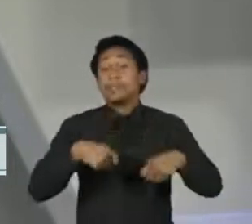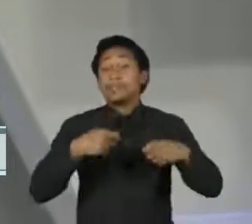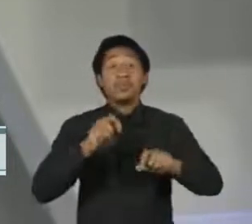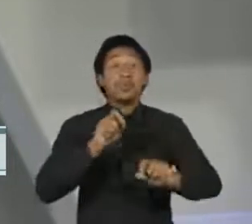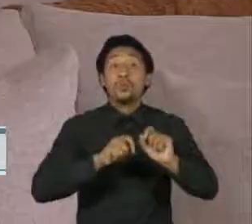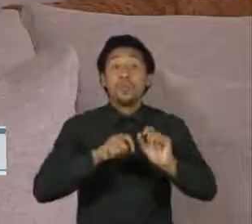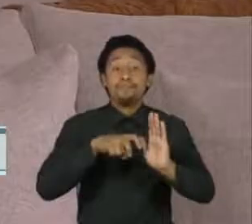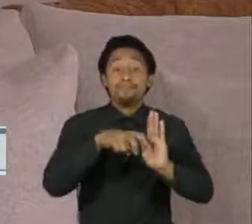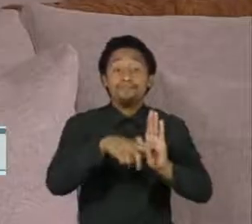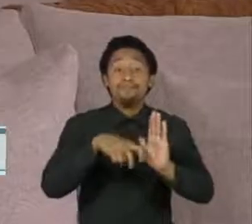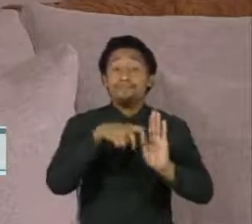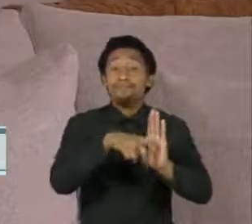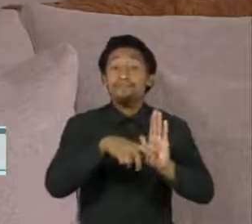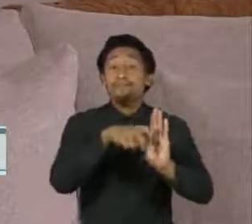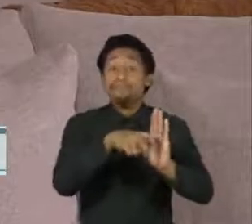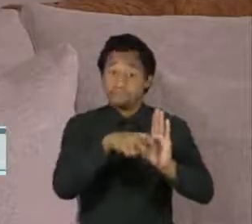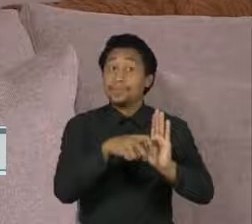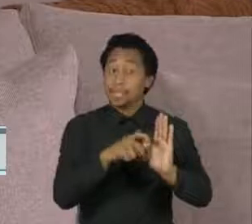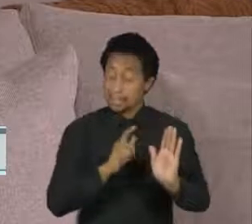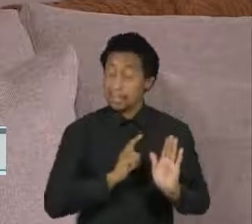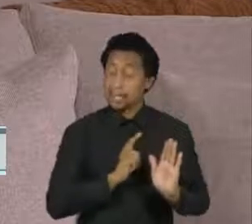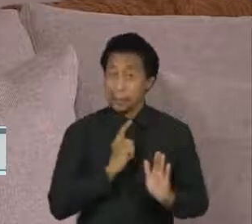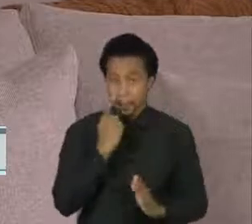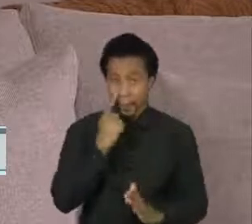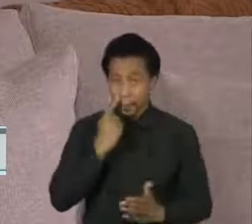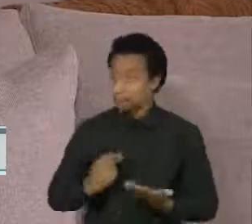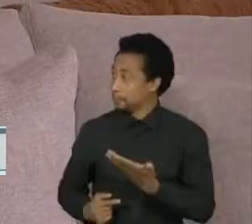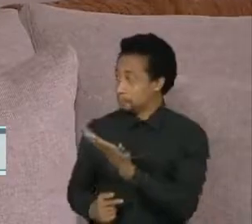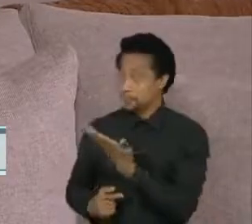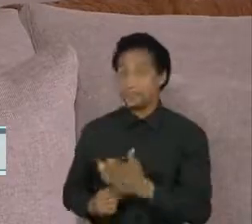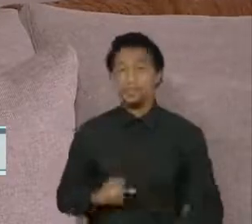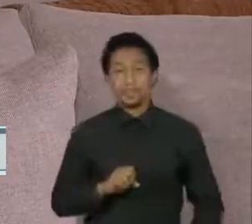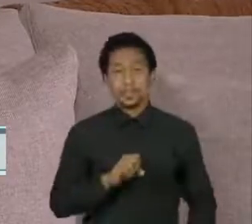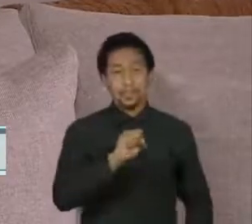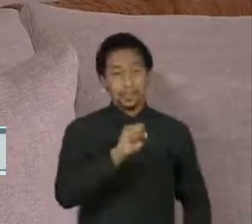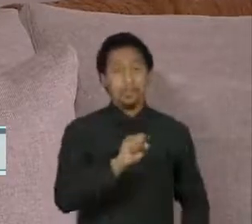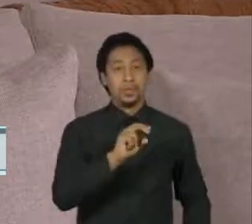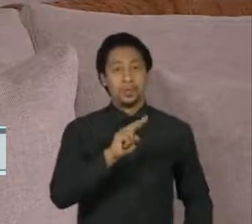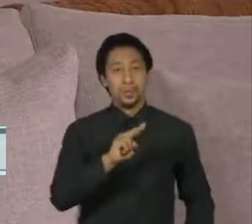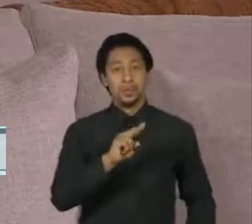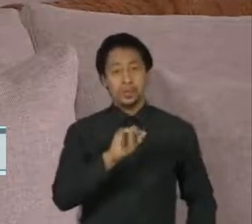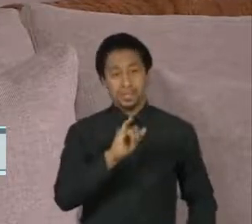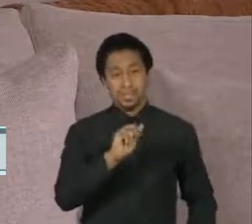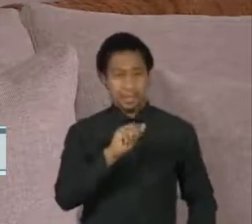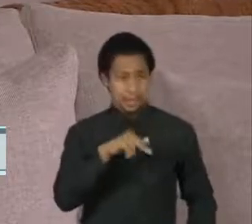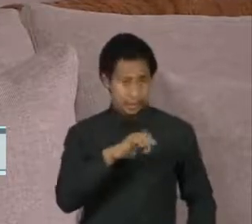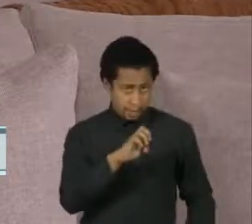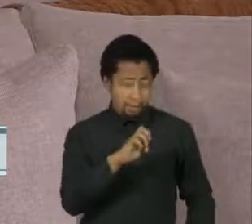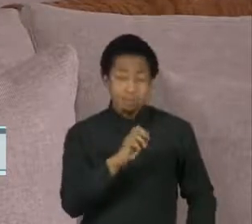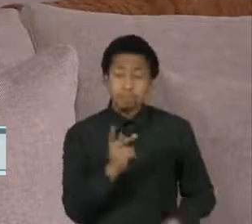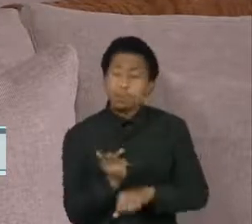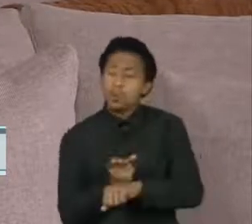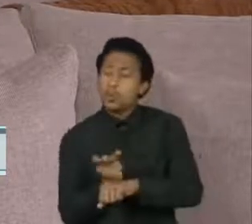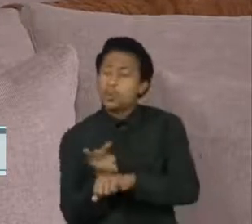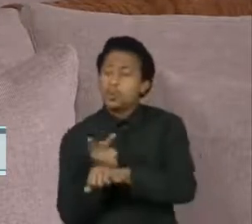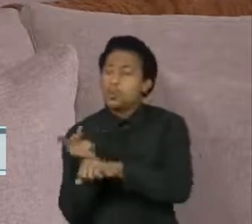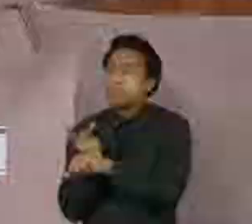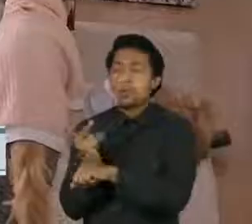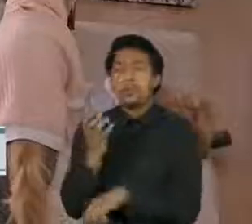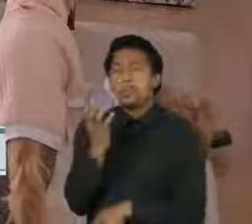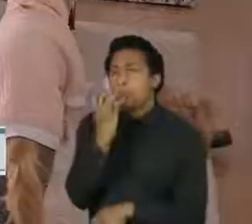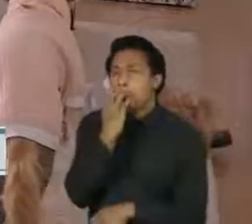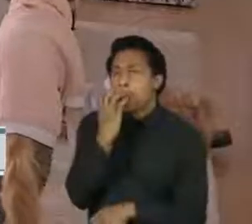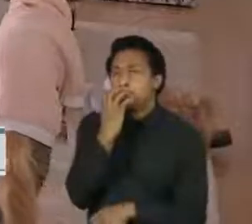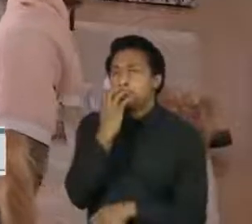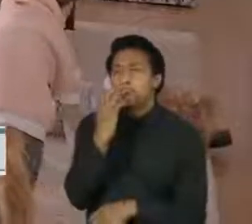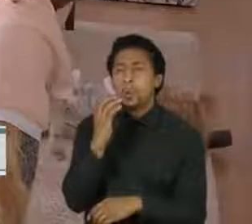rodas. A Suiane buscava um cachorro cadeirante por saber que são animais menos escolhidos nas feiras de adoção.